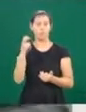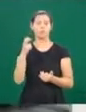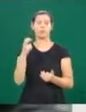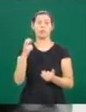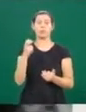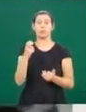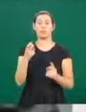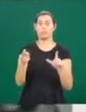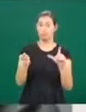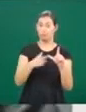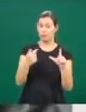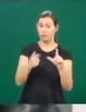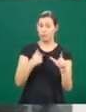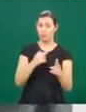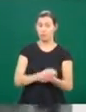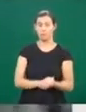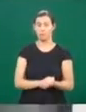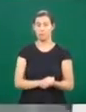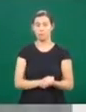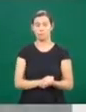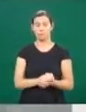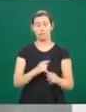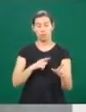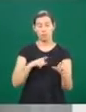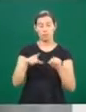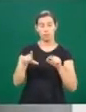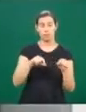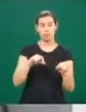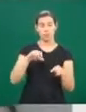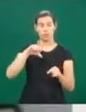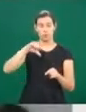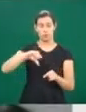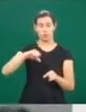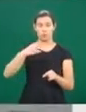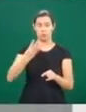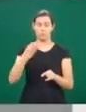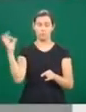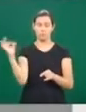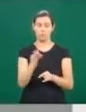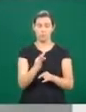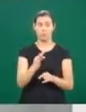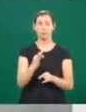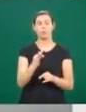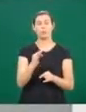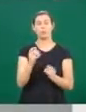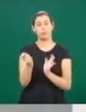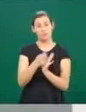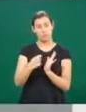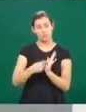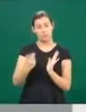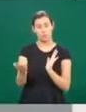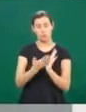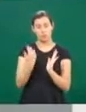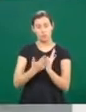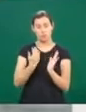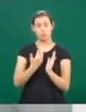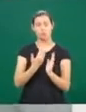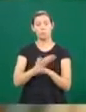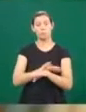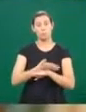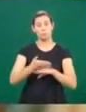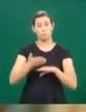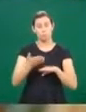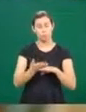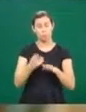Entre os escritores, 94% são brancos, de acordo com pesquisa realizada pela Universidade de Brasília.